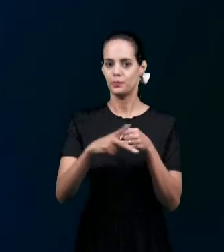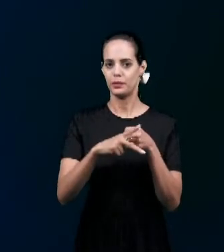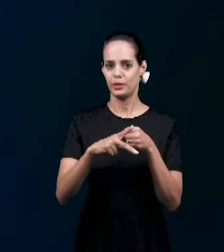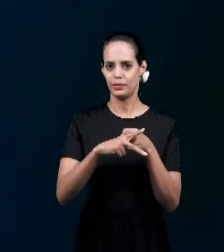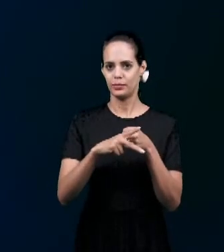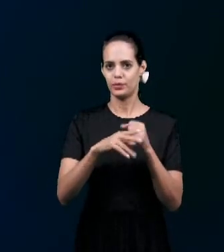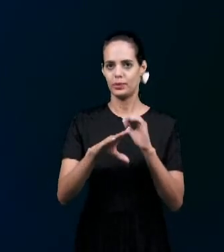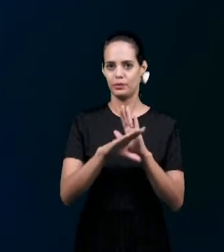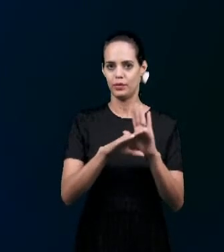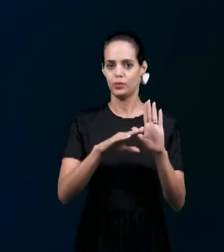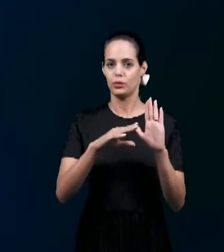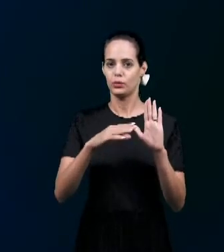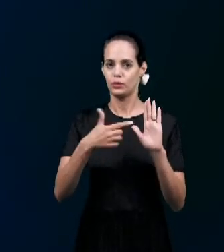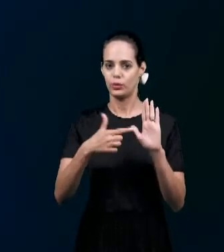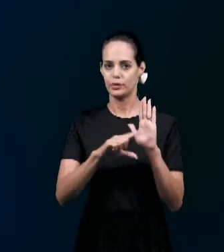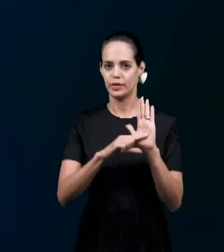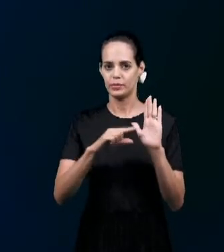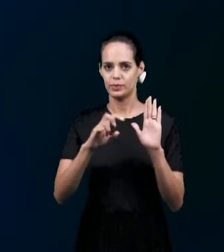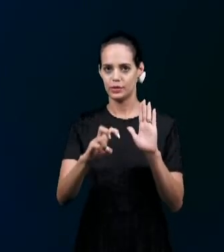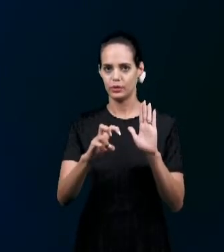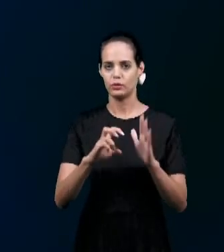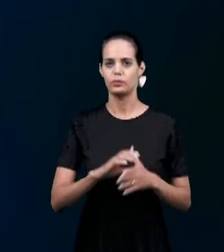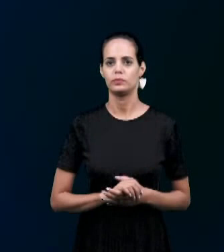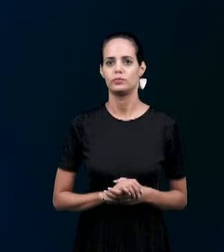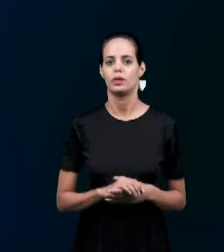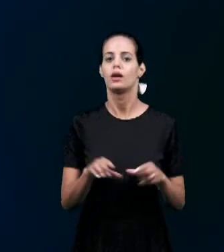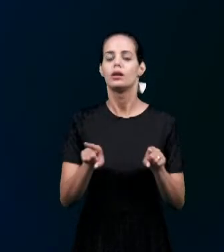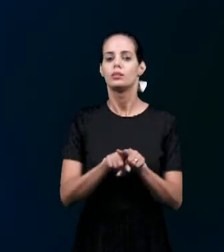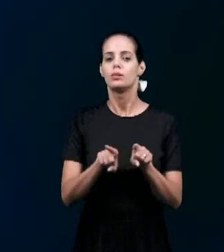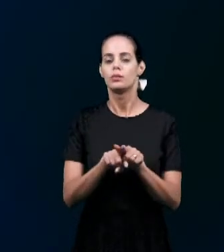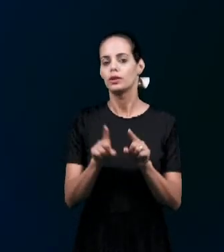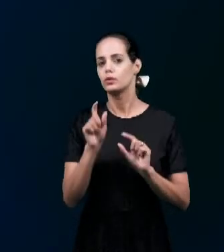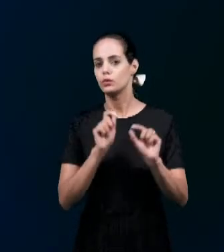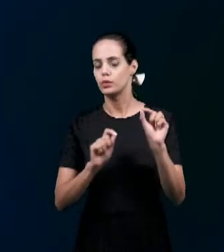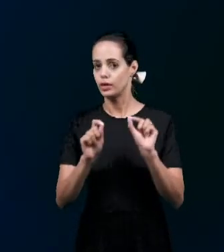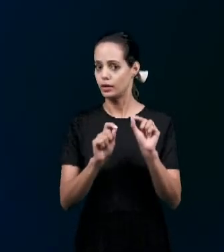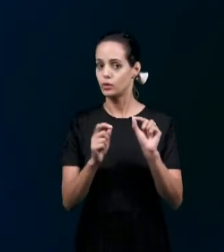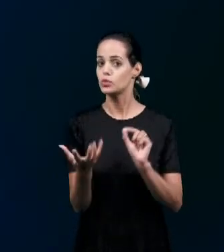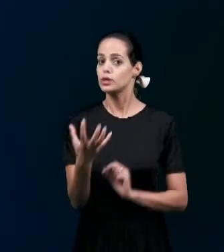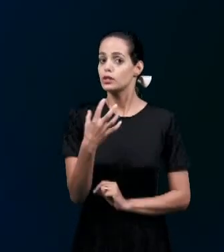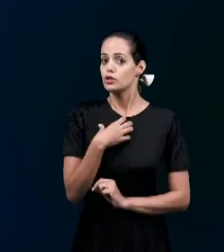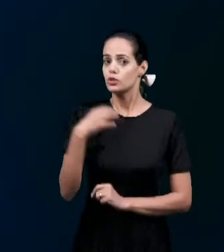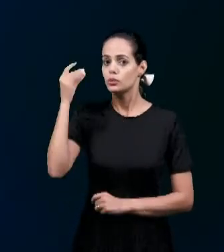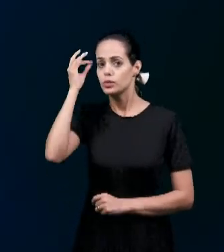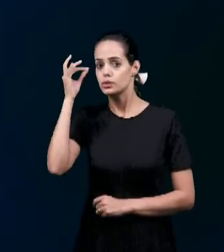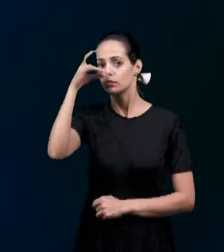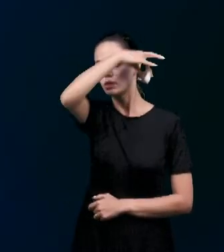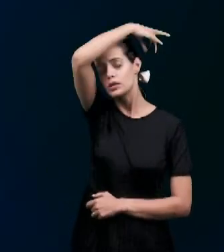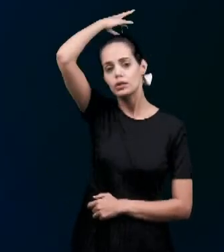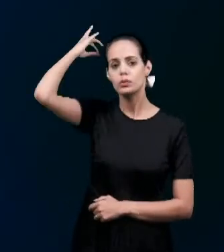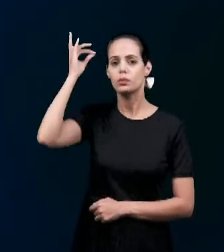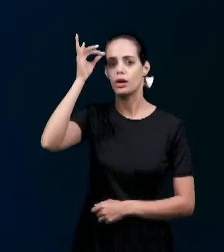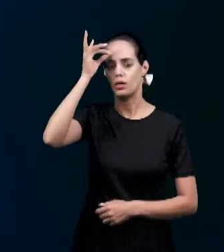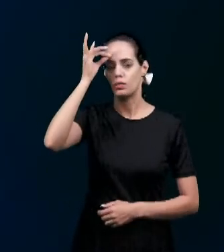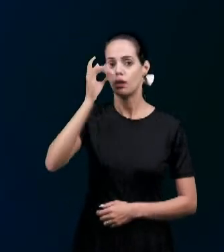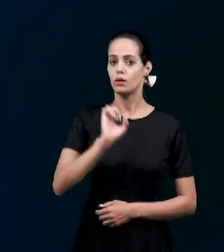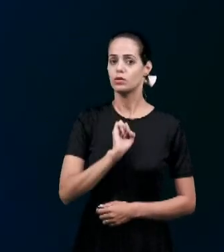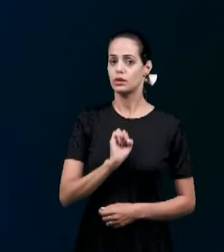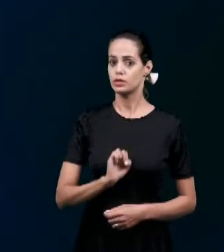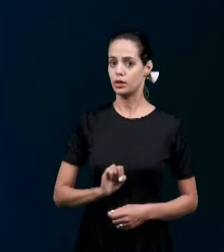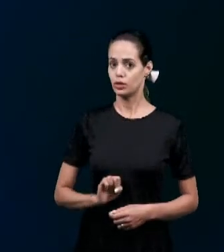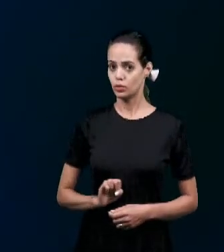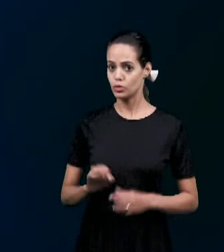Podemos entender O templo Como casa espiritual O sacerdócio Como sacerdócio